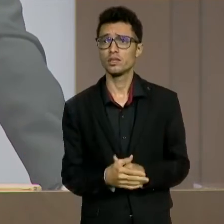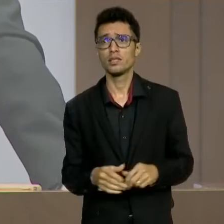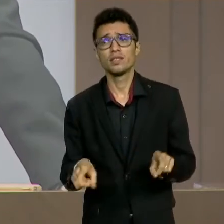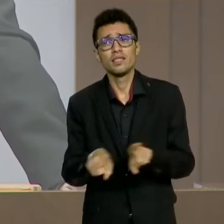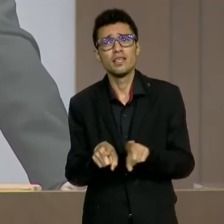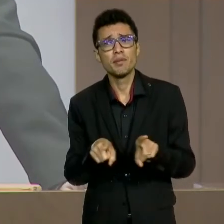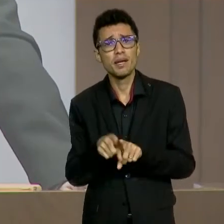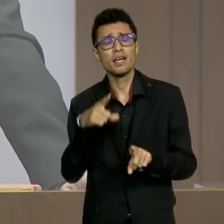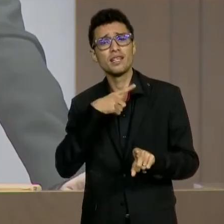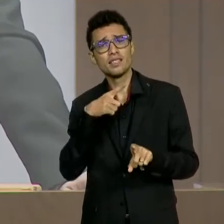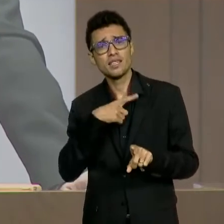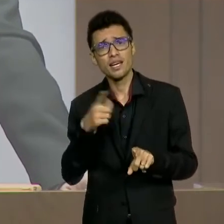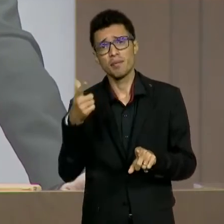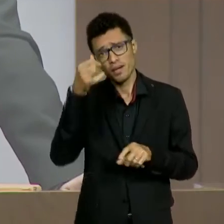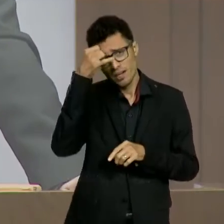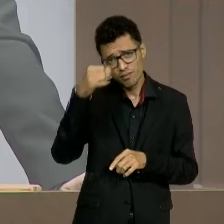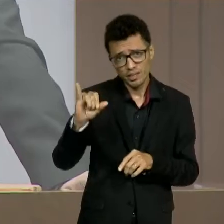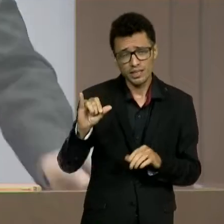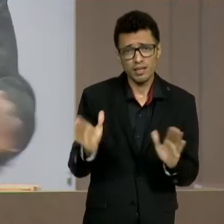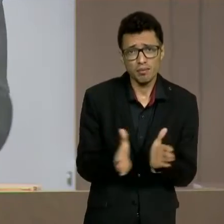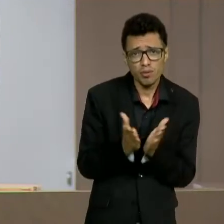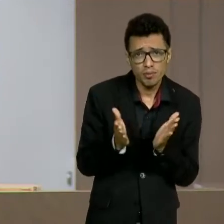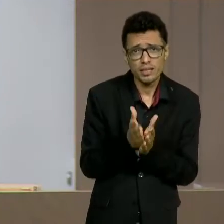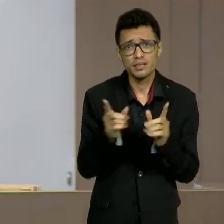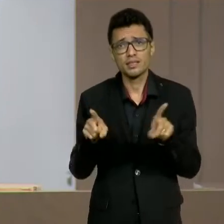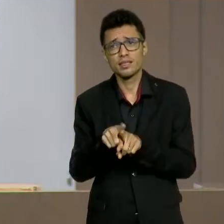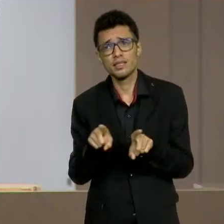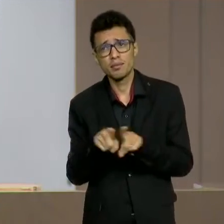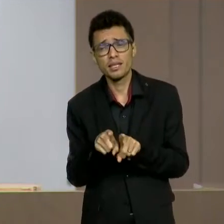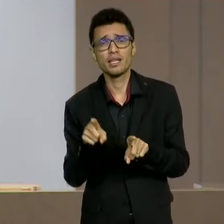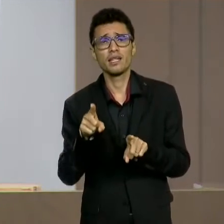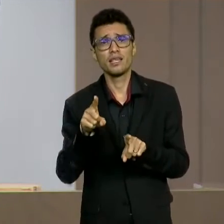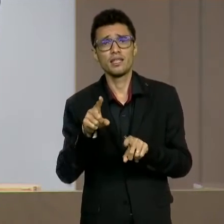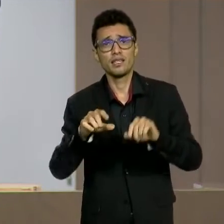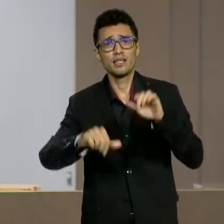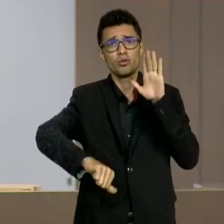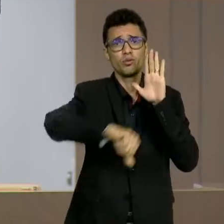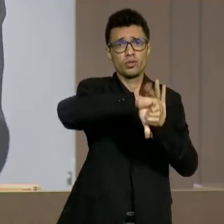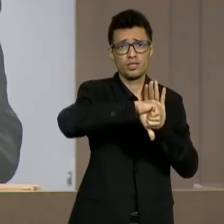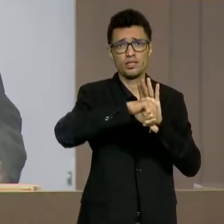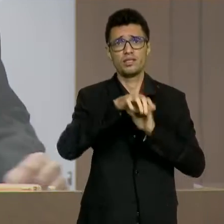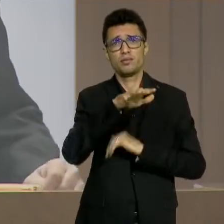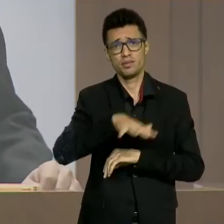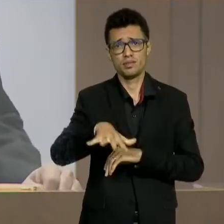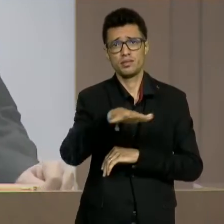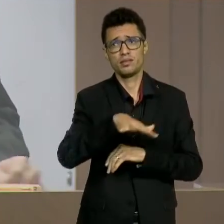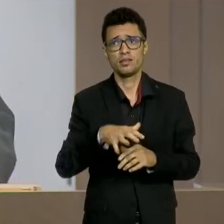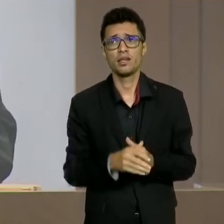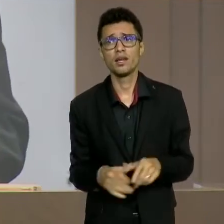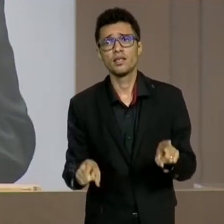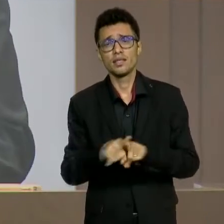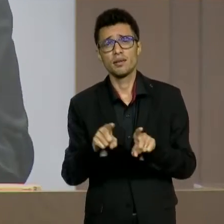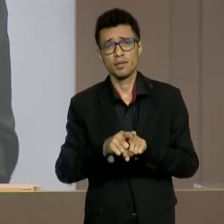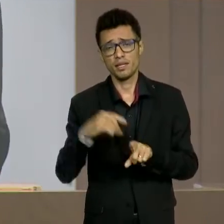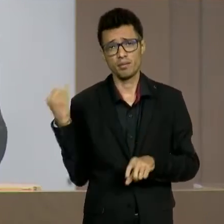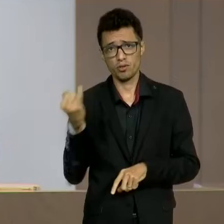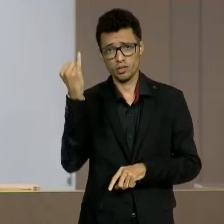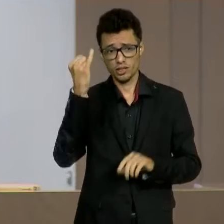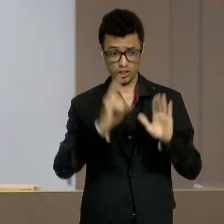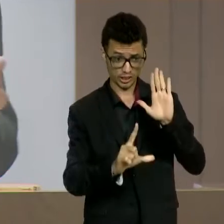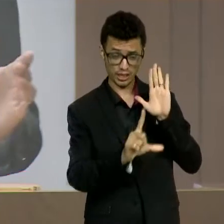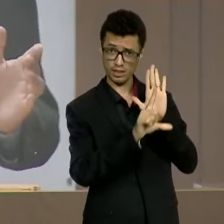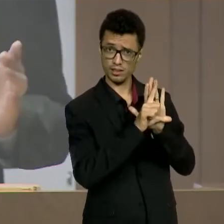e no combate à pobreza e à criminalidade. E o fundamental dessa lei também é que agora,